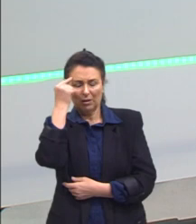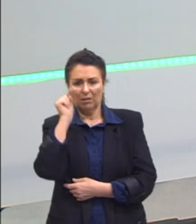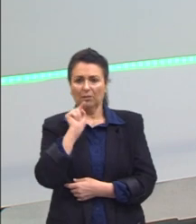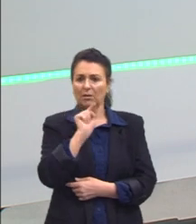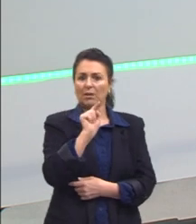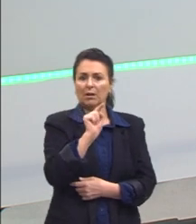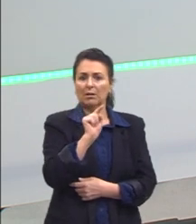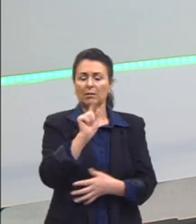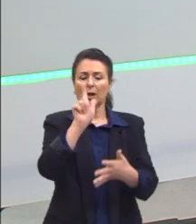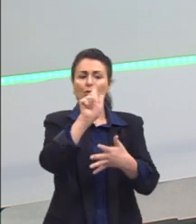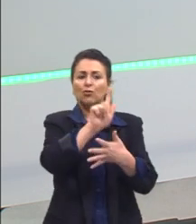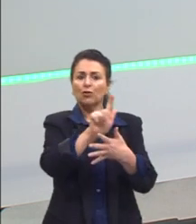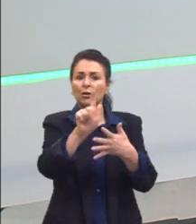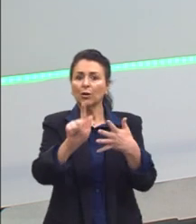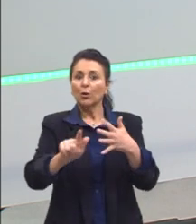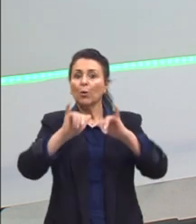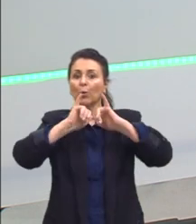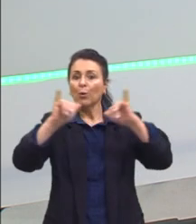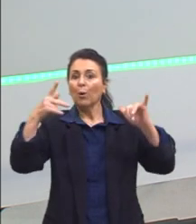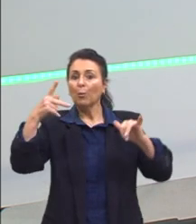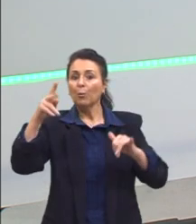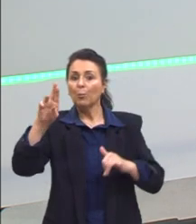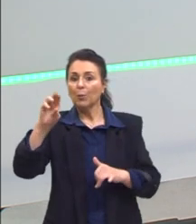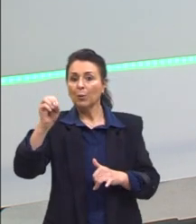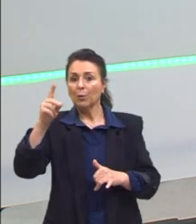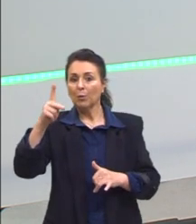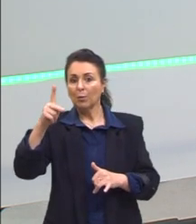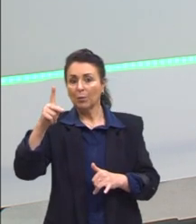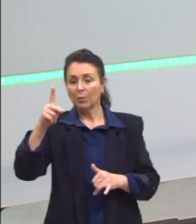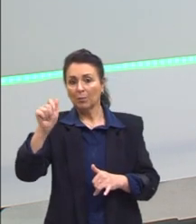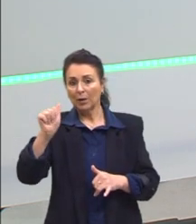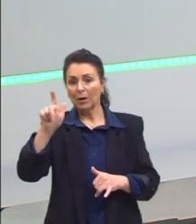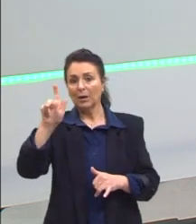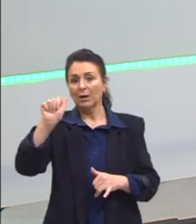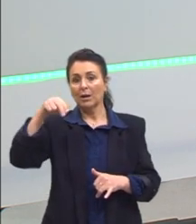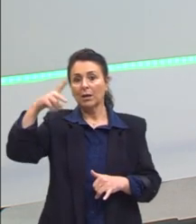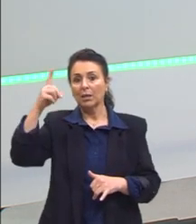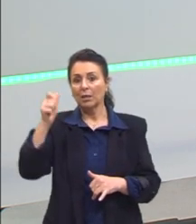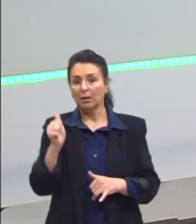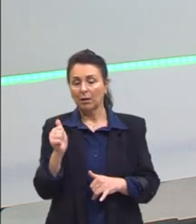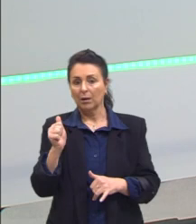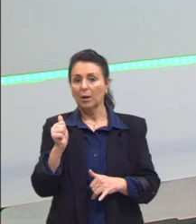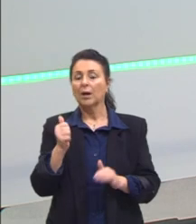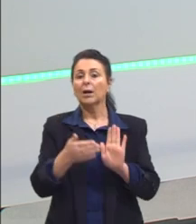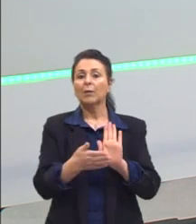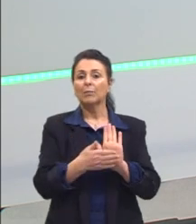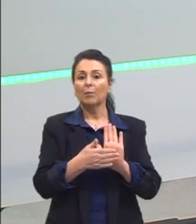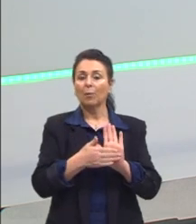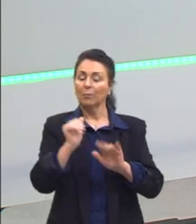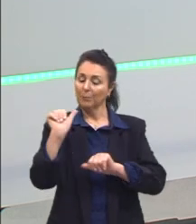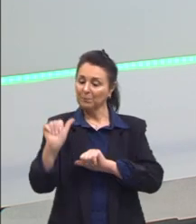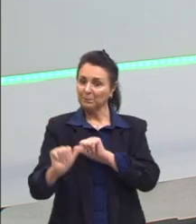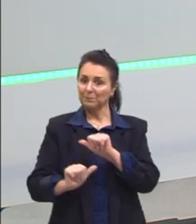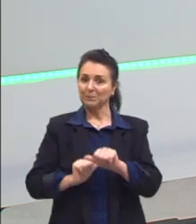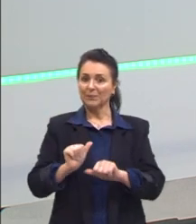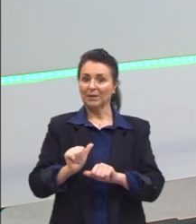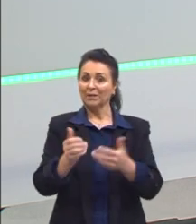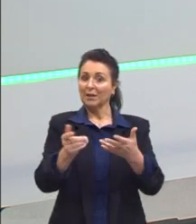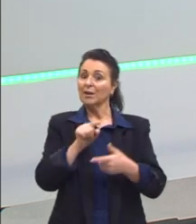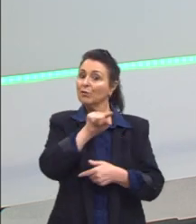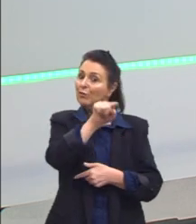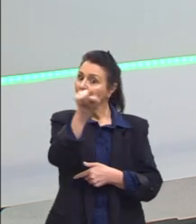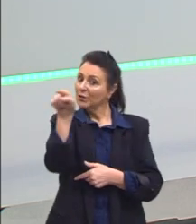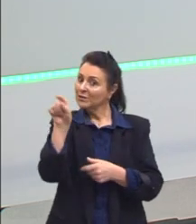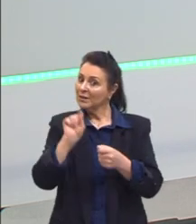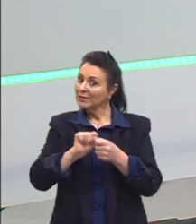Gênero propaganda. O que ele quer? Ele quer propor mudanças. Ele quer que vocês façam alguma